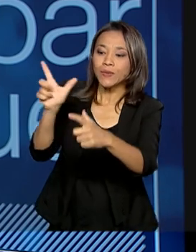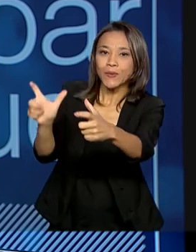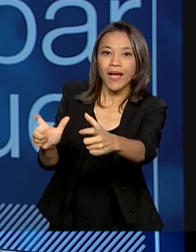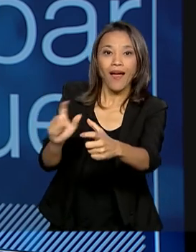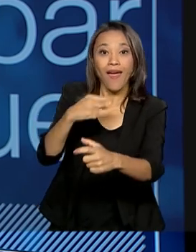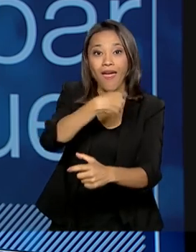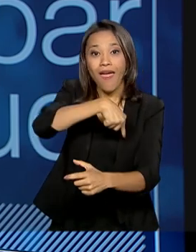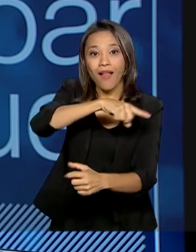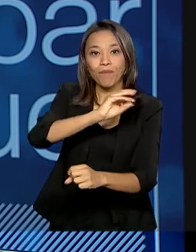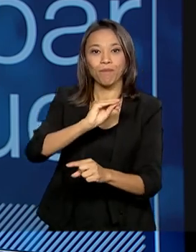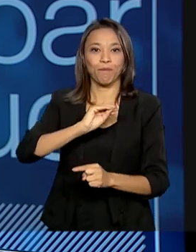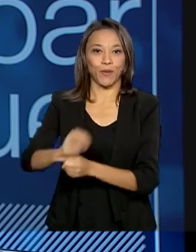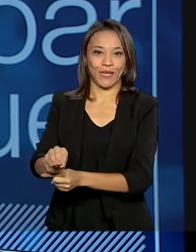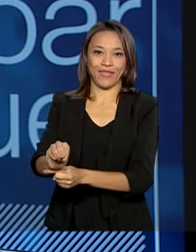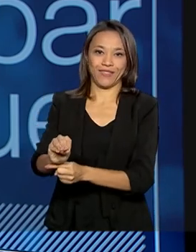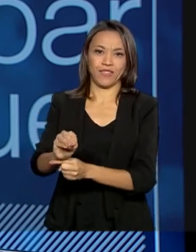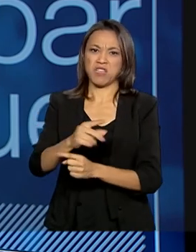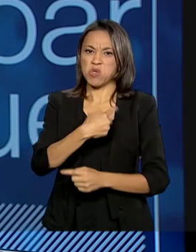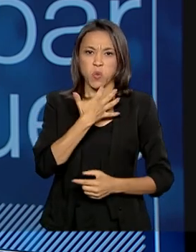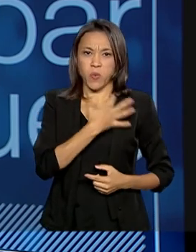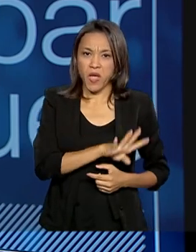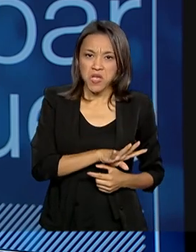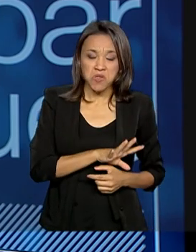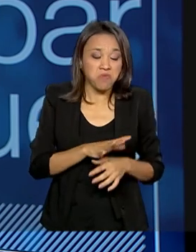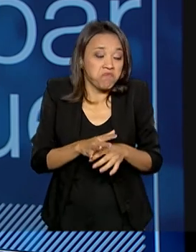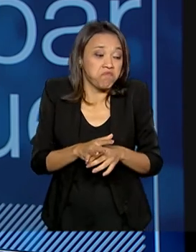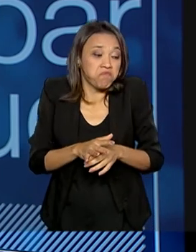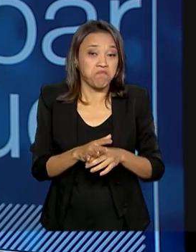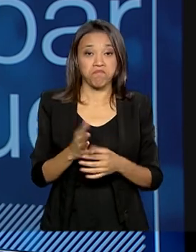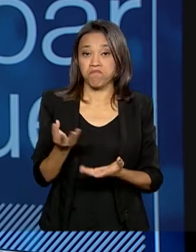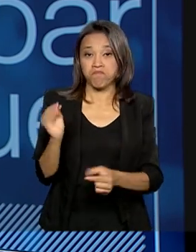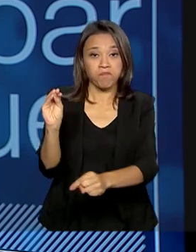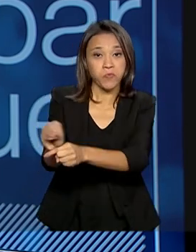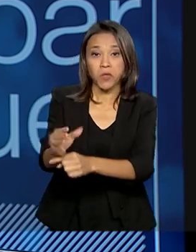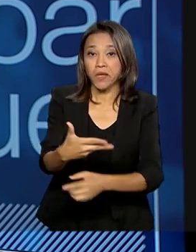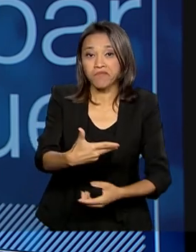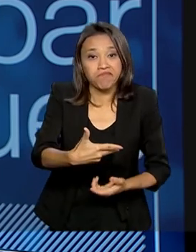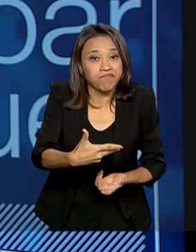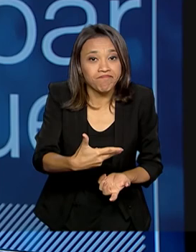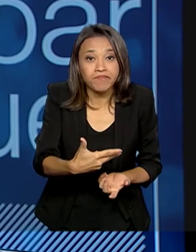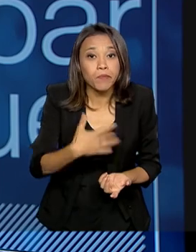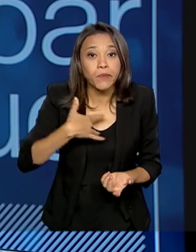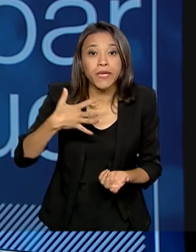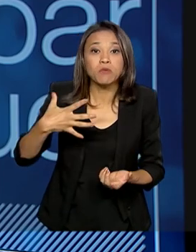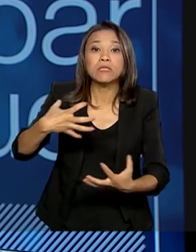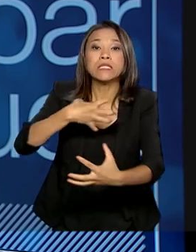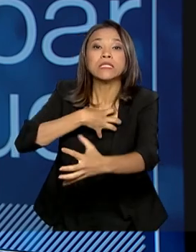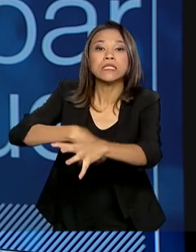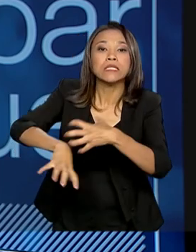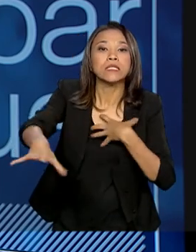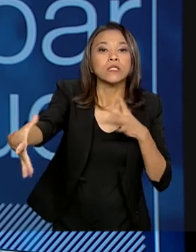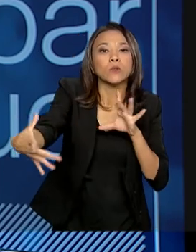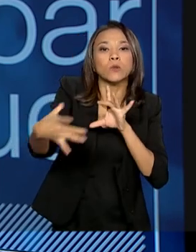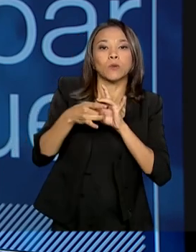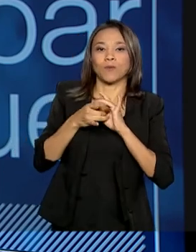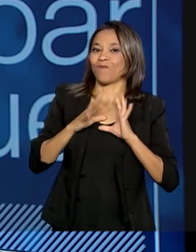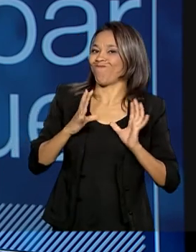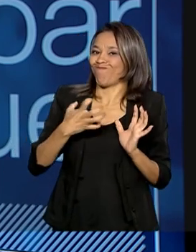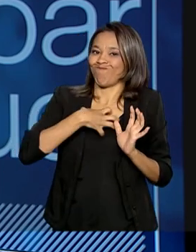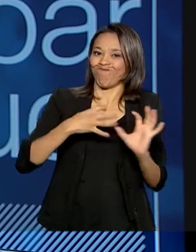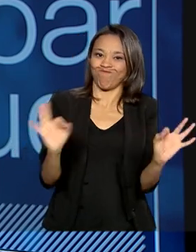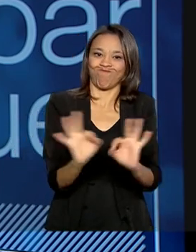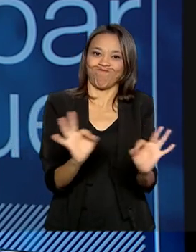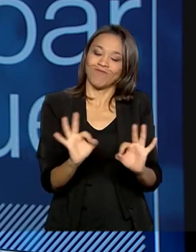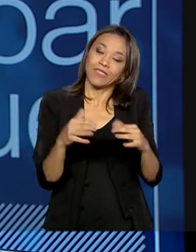ela protege. Quando não conhece, ela não tem o pertencimento daquela unidade. Então, a ideia deste